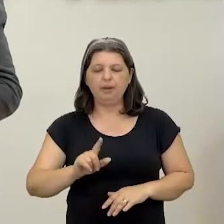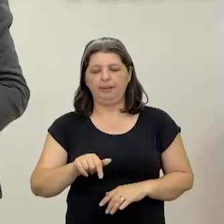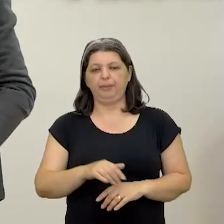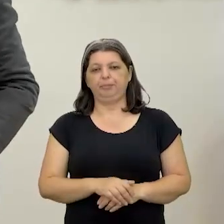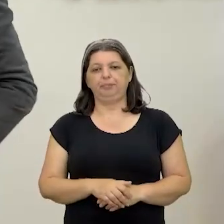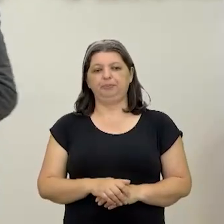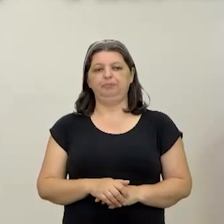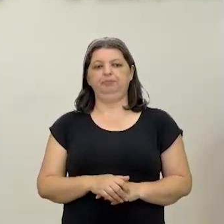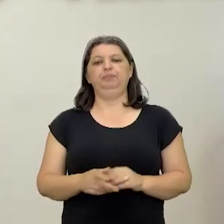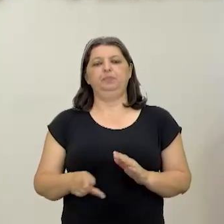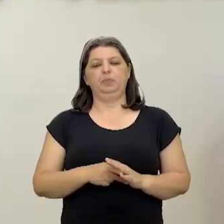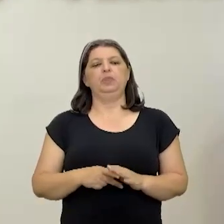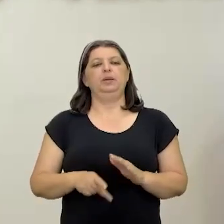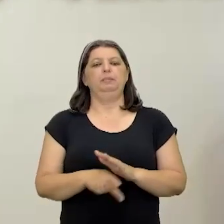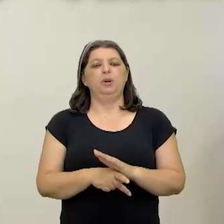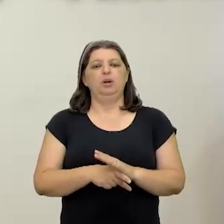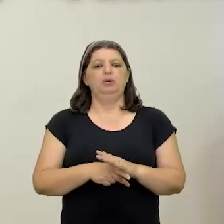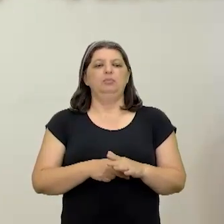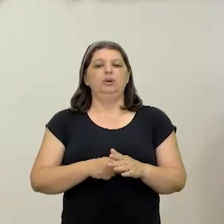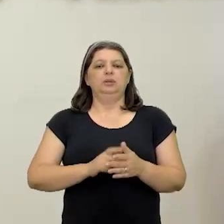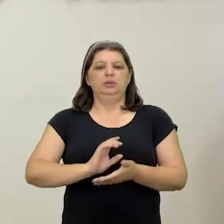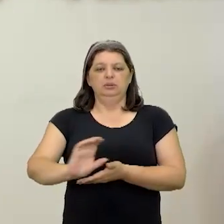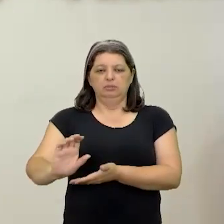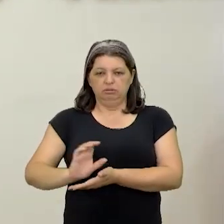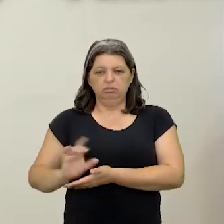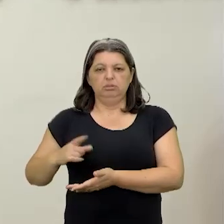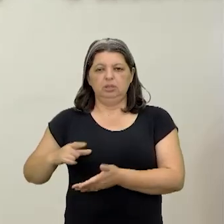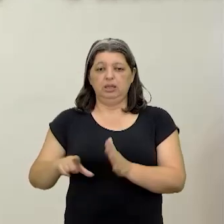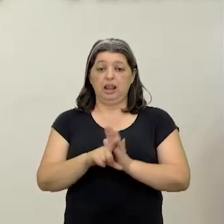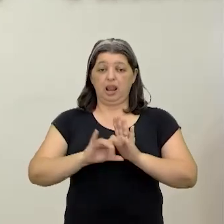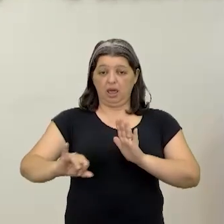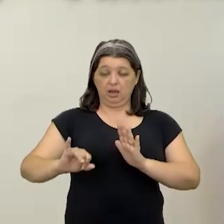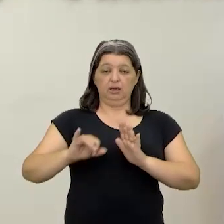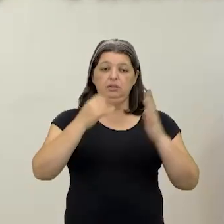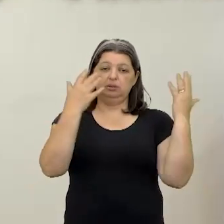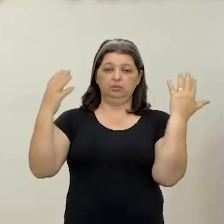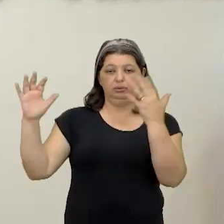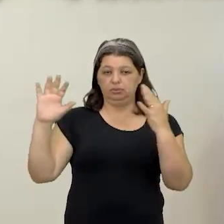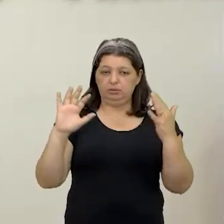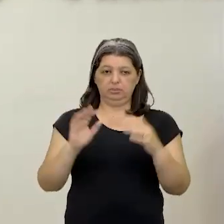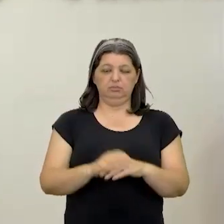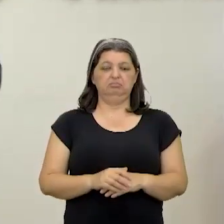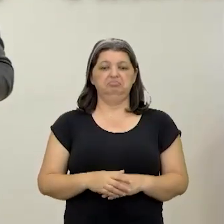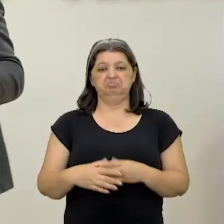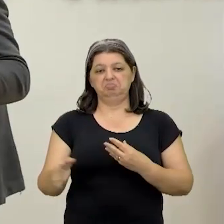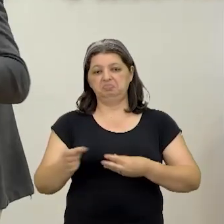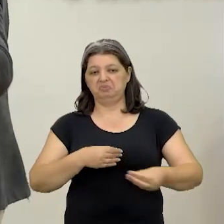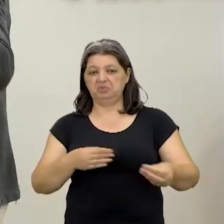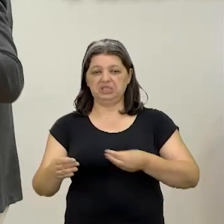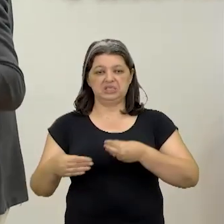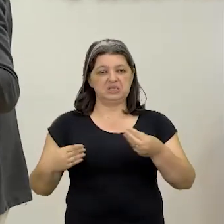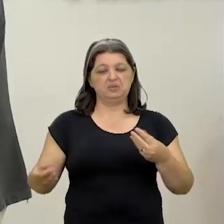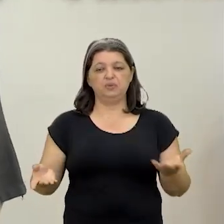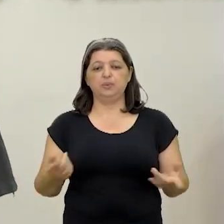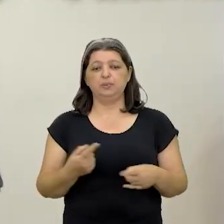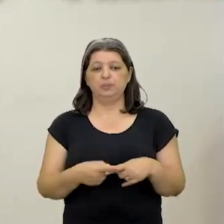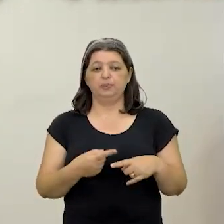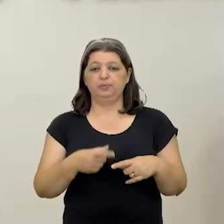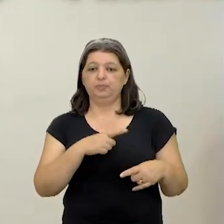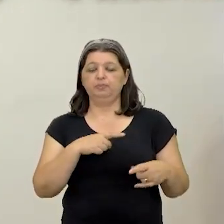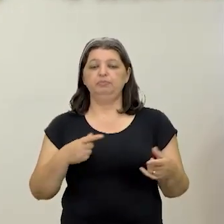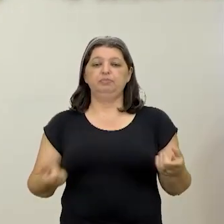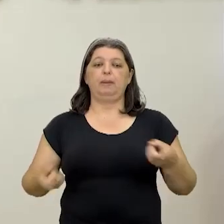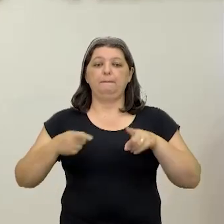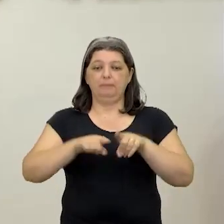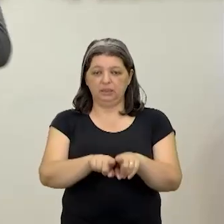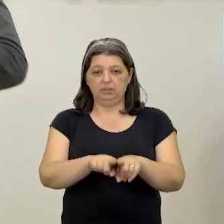Baratíssima. Você tem recursos. As leis ambientais são extremamente frouxas. Isso atrai parcerias com